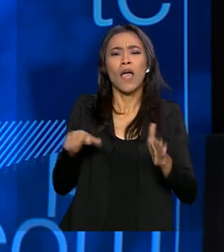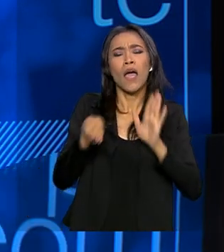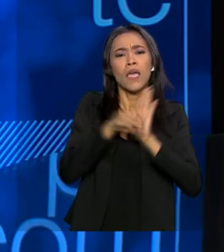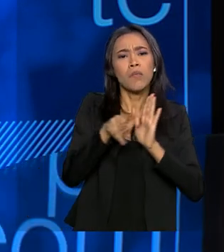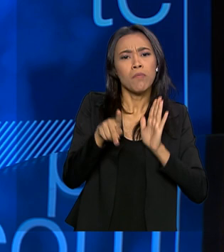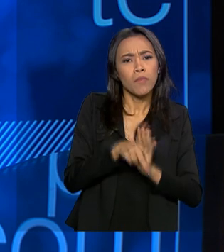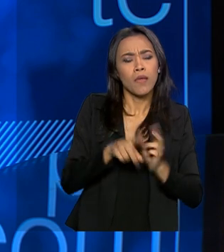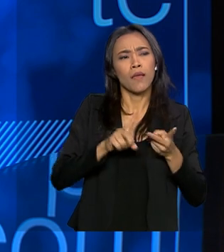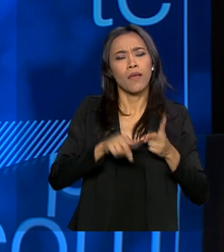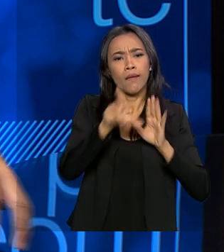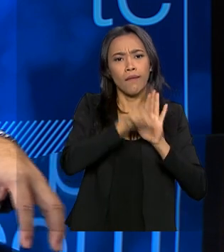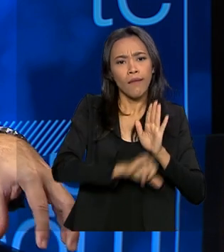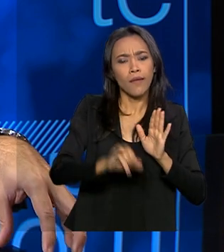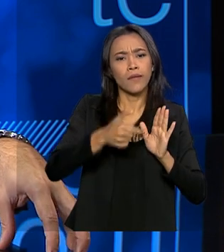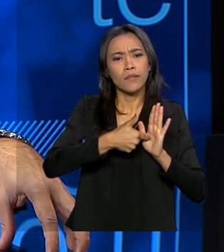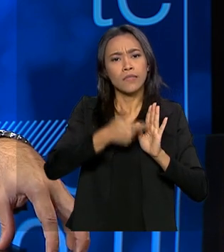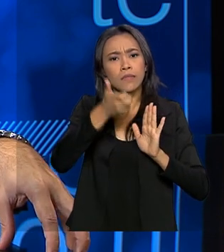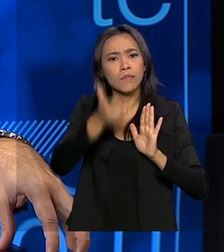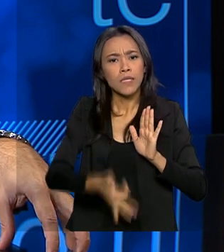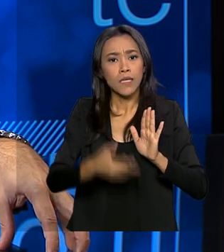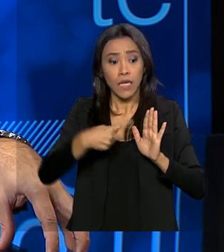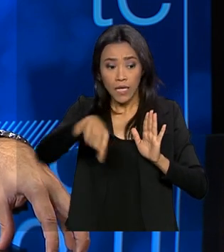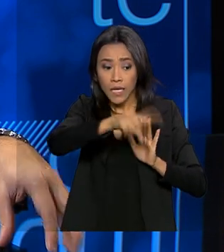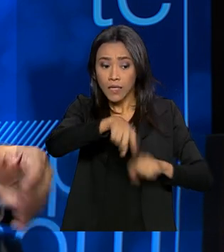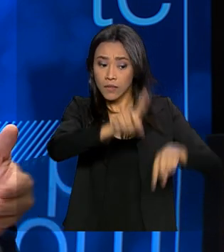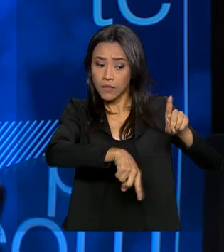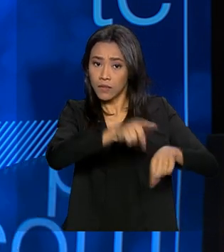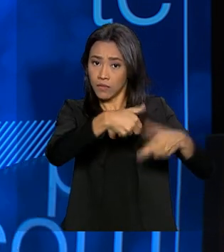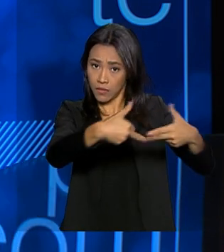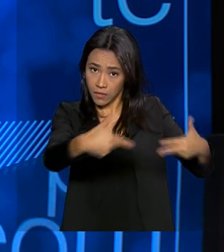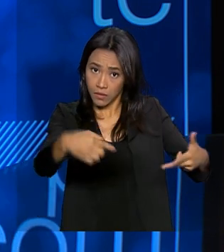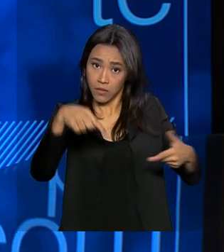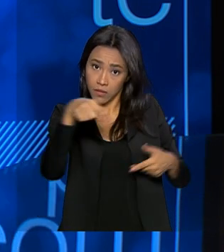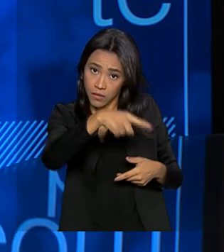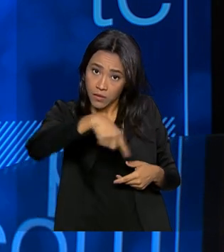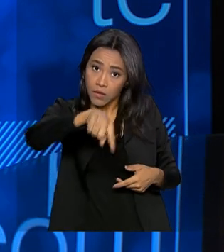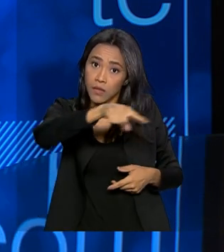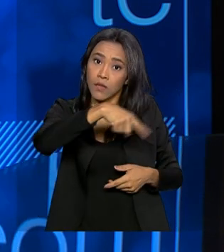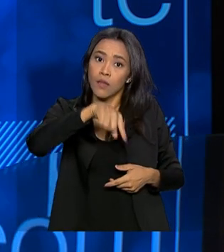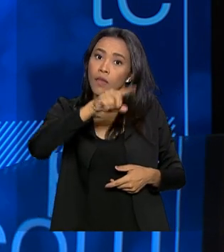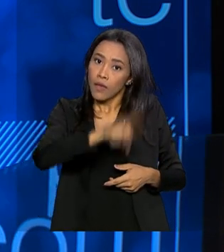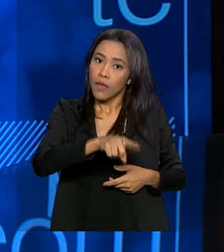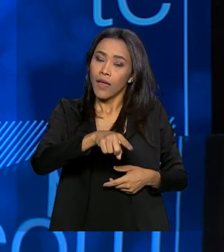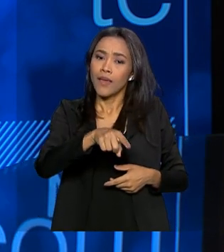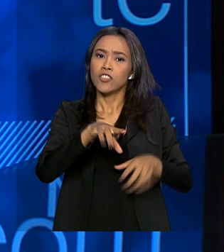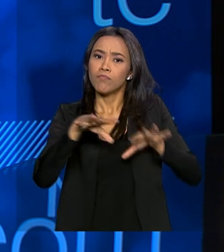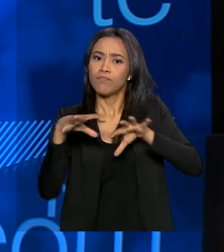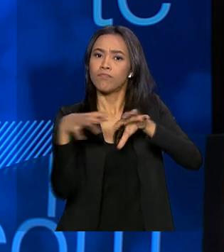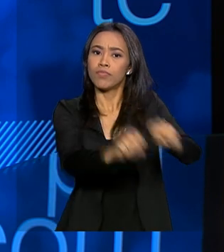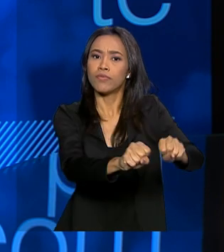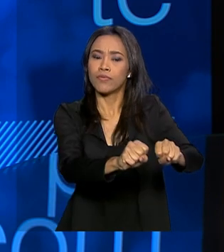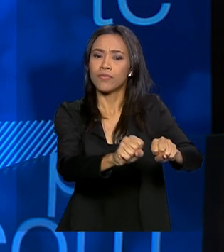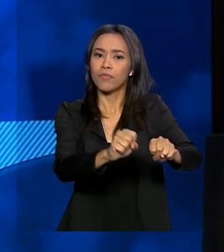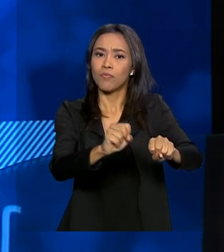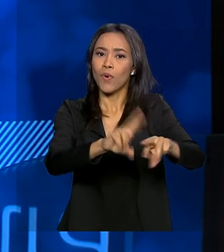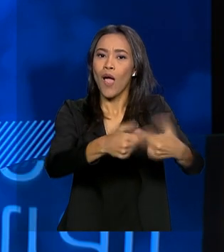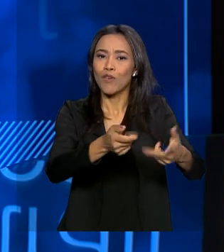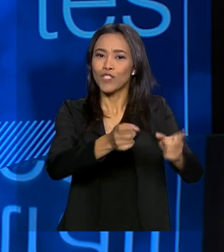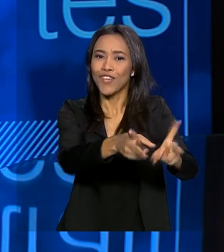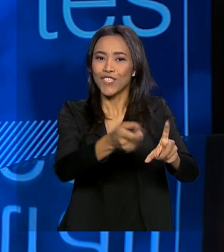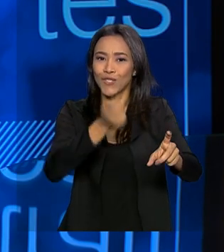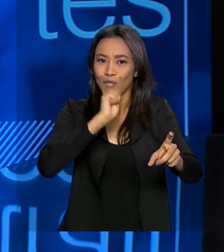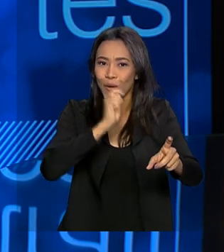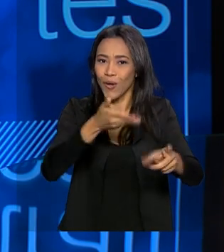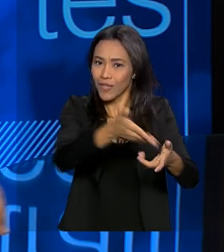e leis que já existem prevêem que esses recursos que virão desses bens apreendidos do narcotráfico,